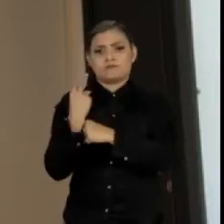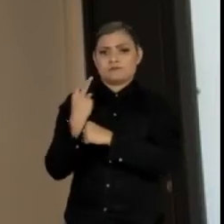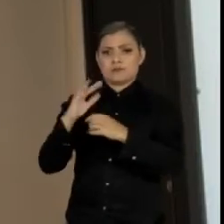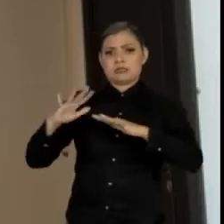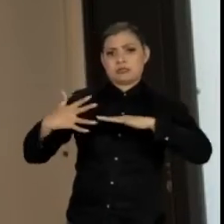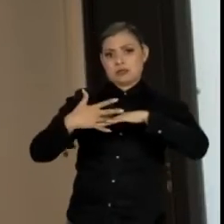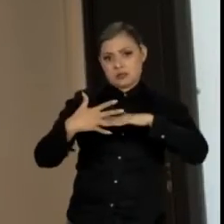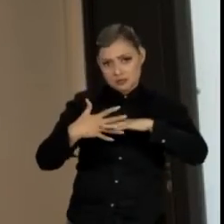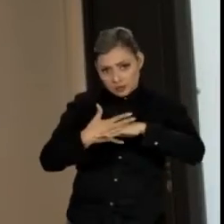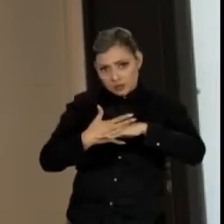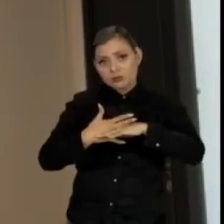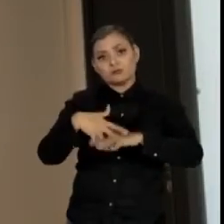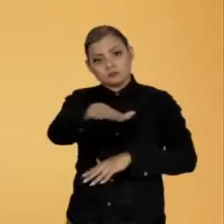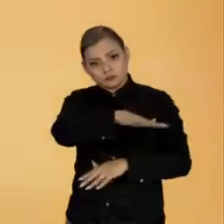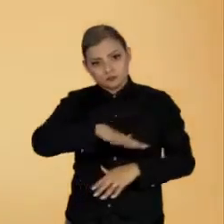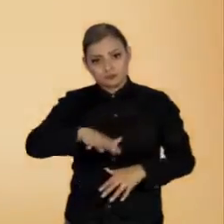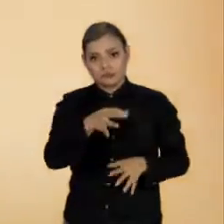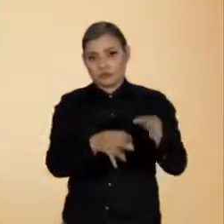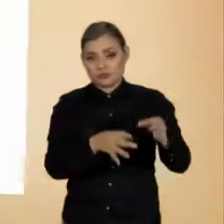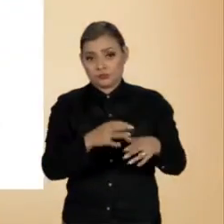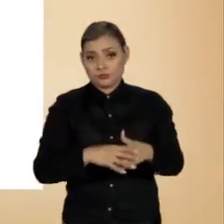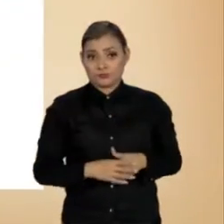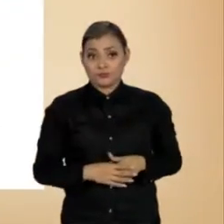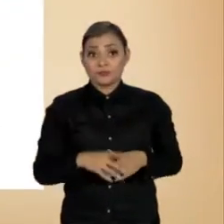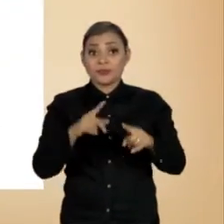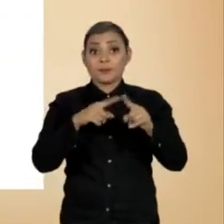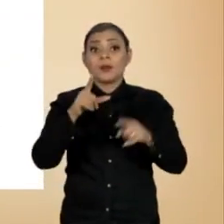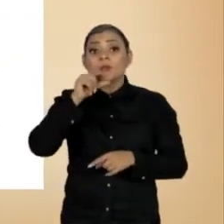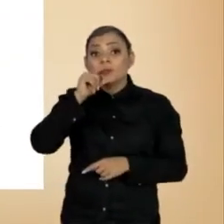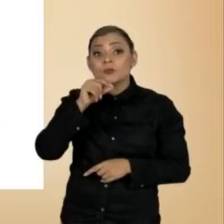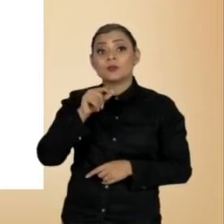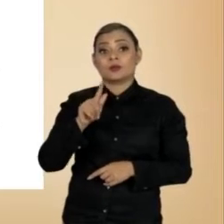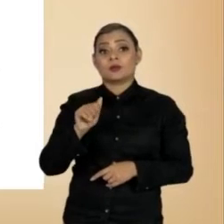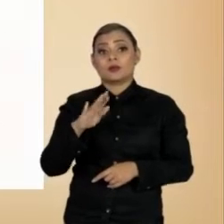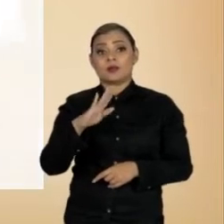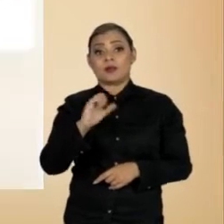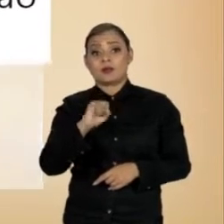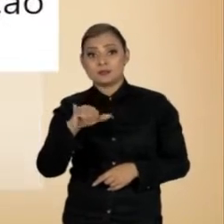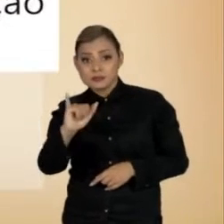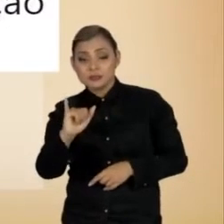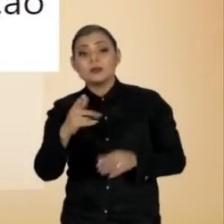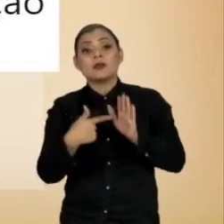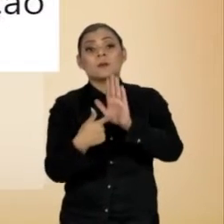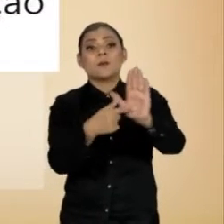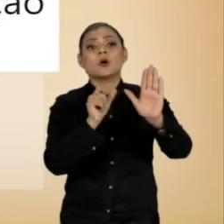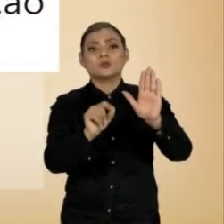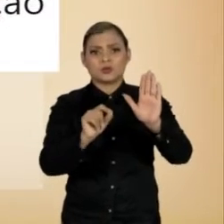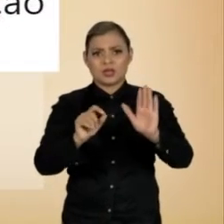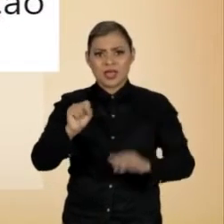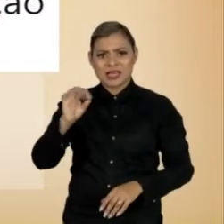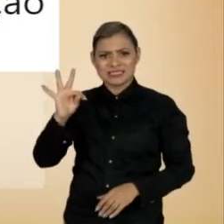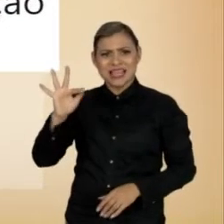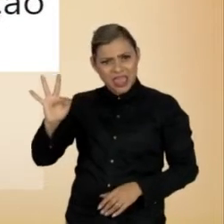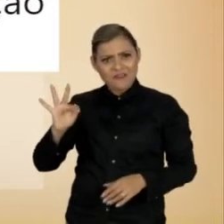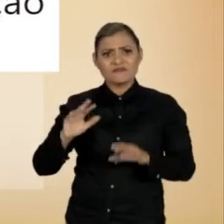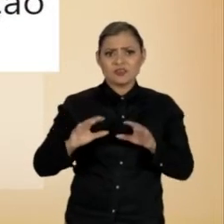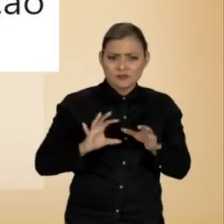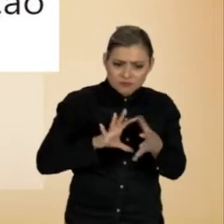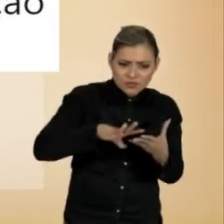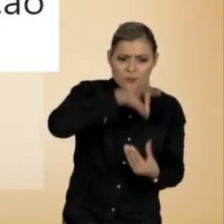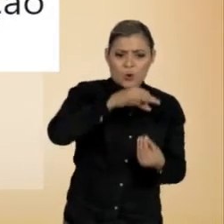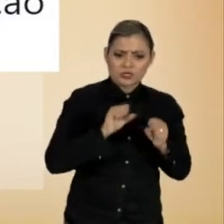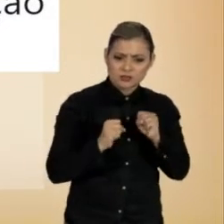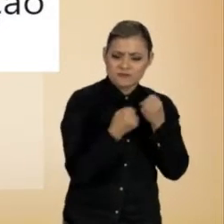frente ao poder punitivo estatal. Pelo Twitter, a presidente do PT, Gleisi Hoffmann, afirmou que o Supremo fortaleceu a democracia e a